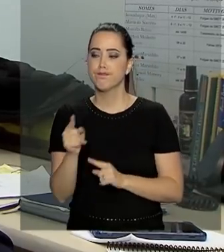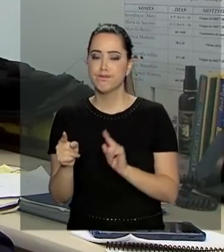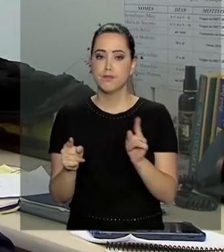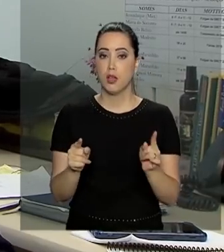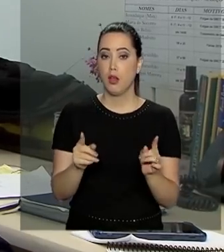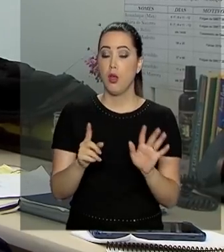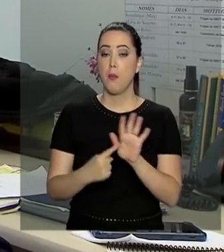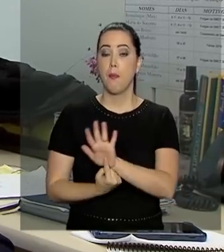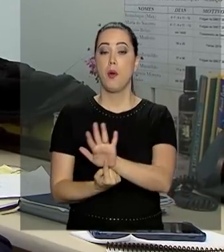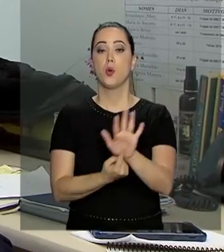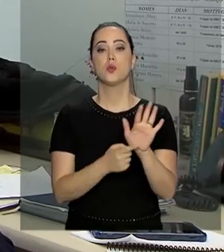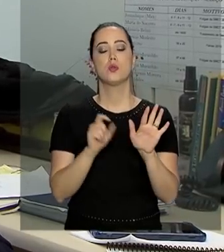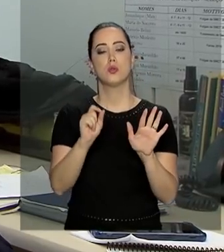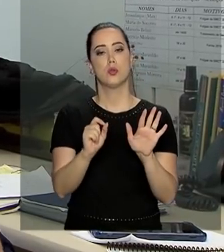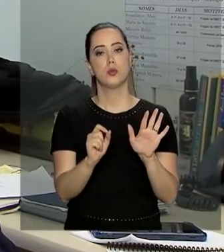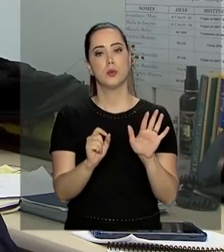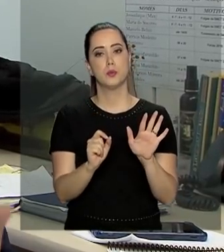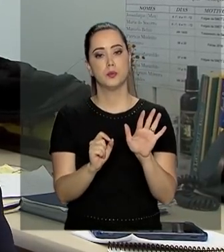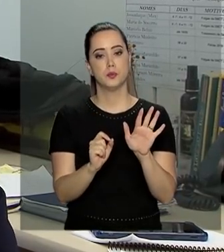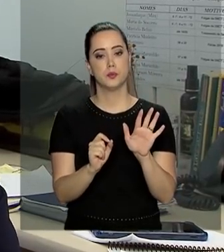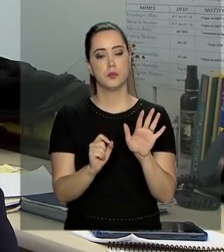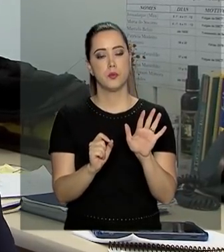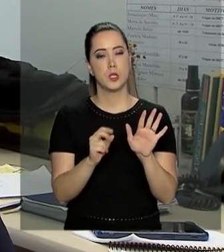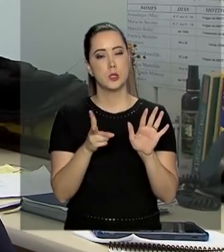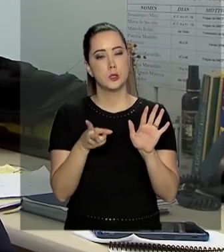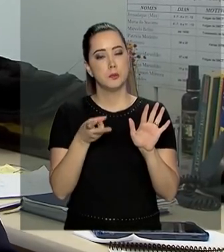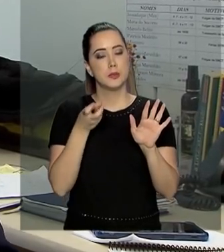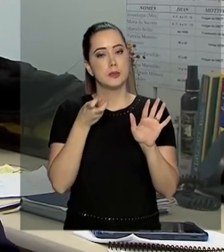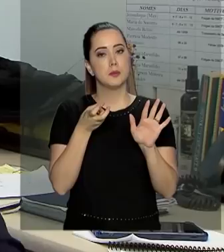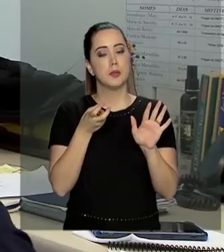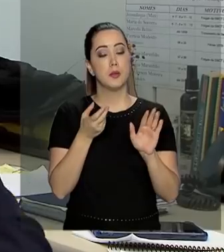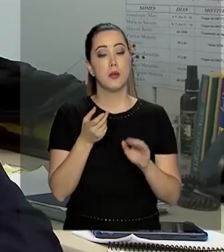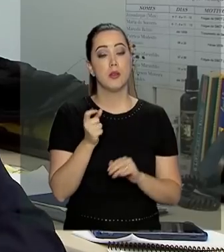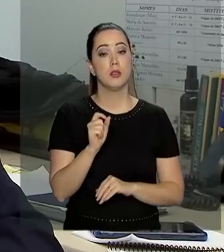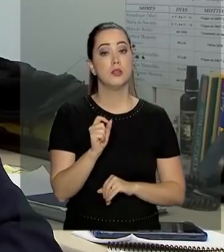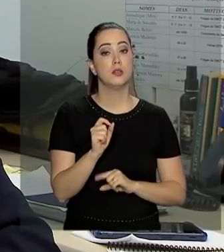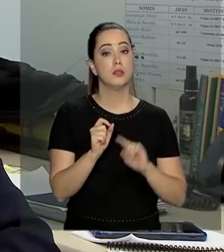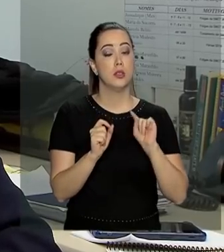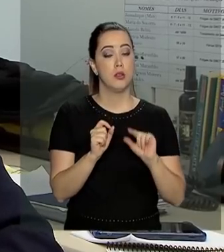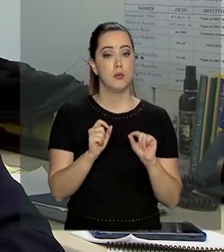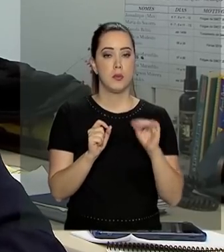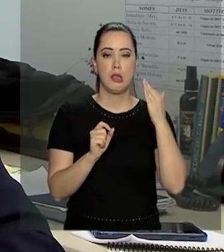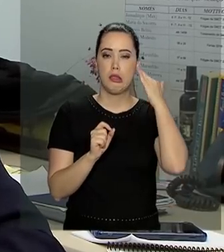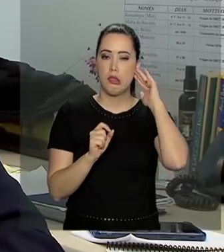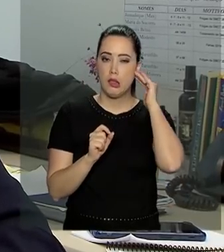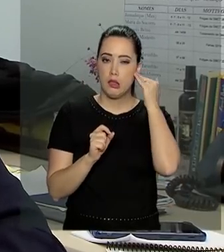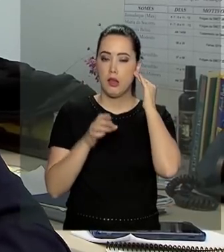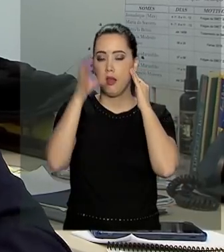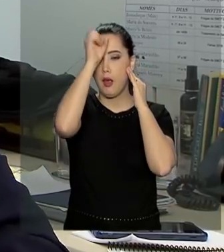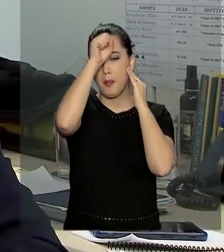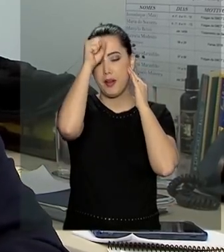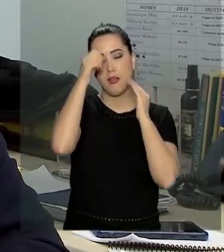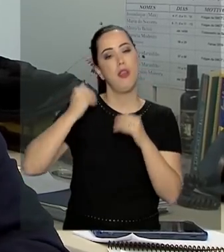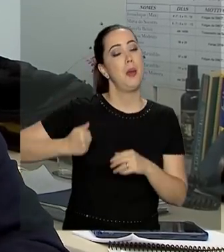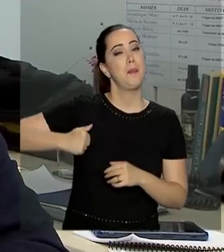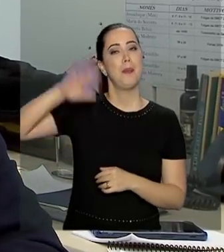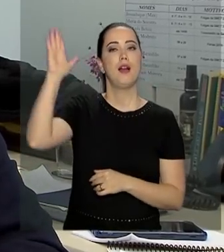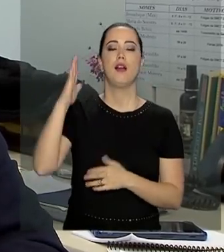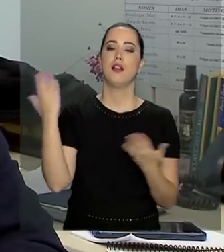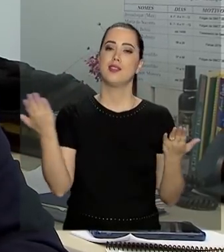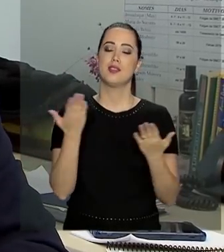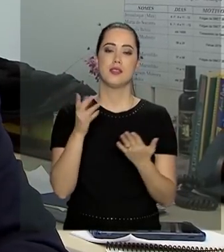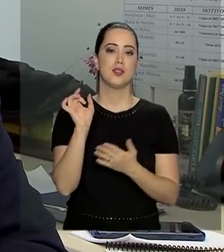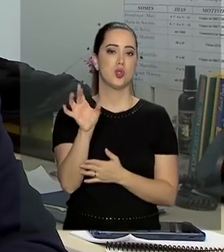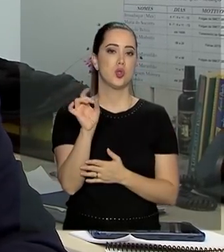traduz, ou pelo menos ela nos chama a atenção para entender que a aprendizagem é muito mais do que é